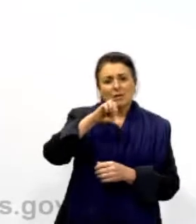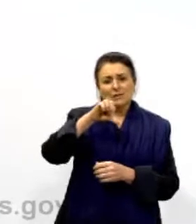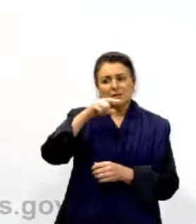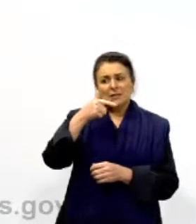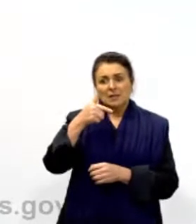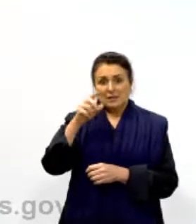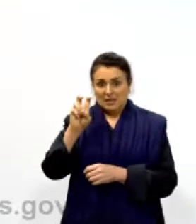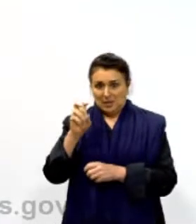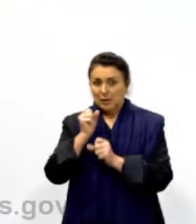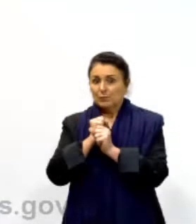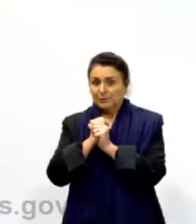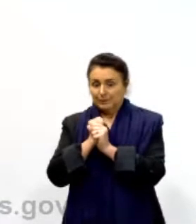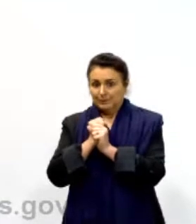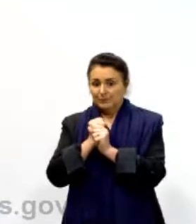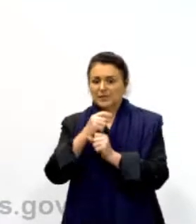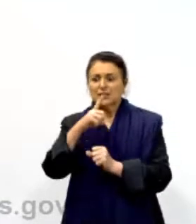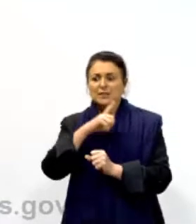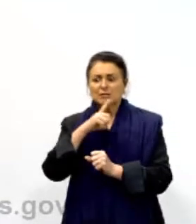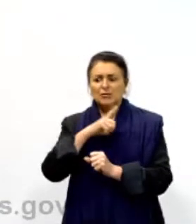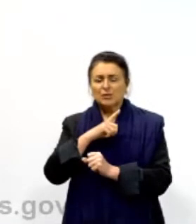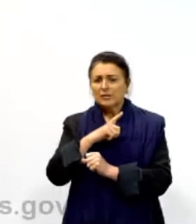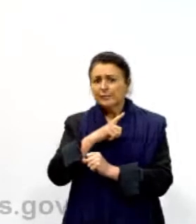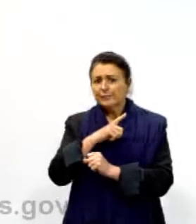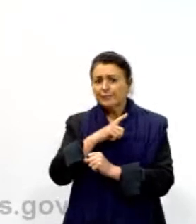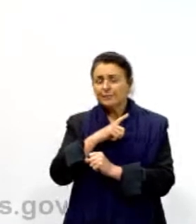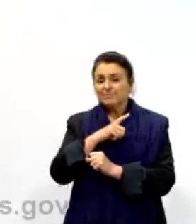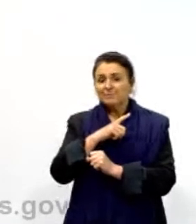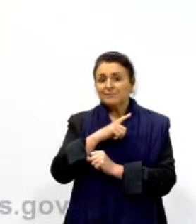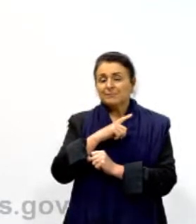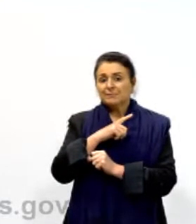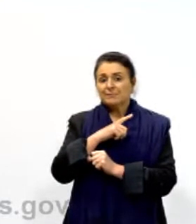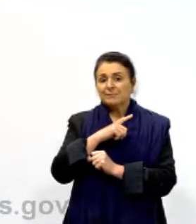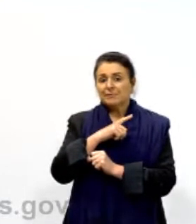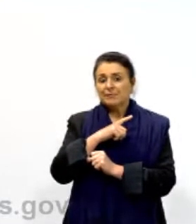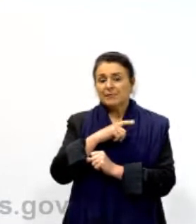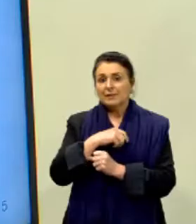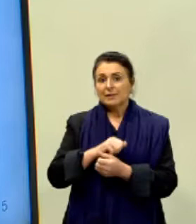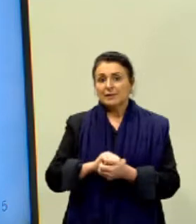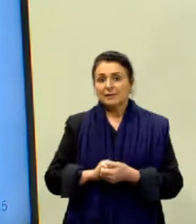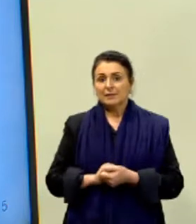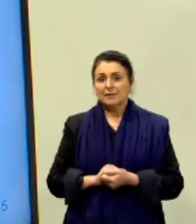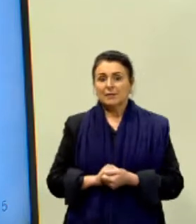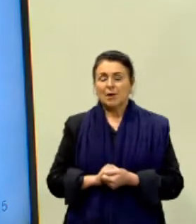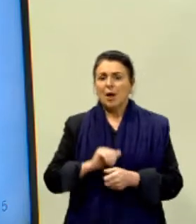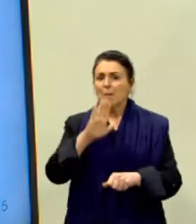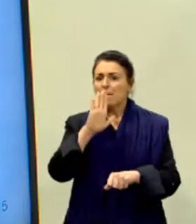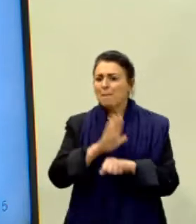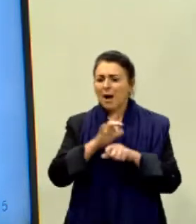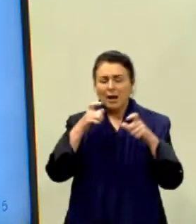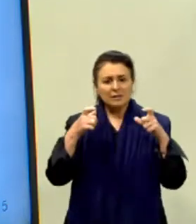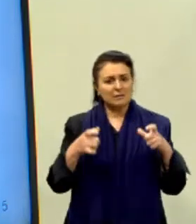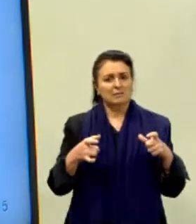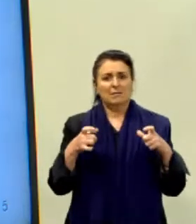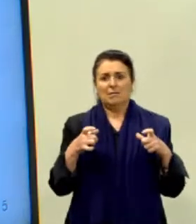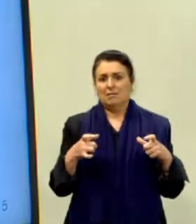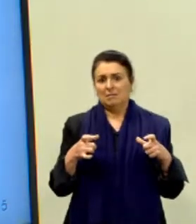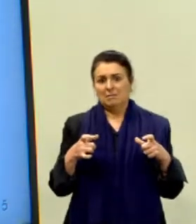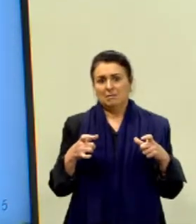tínhamos mais salas